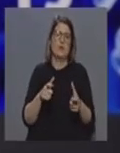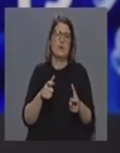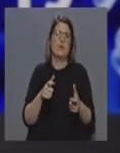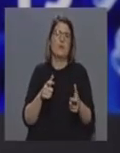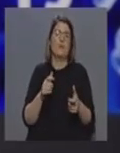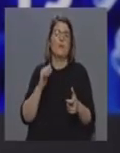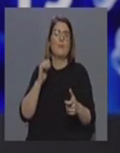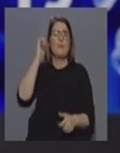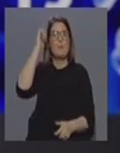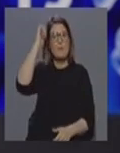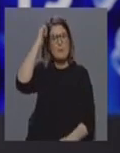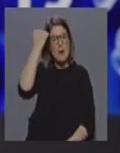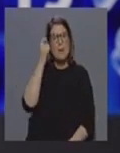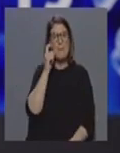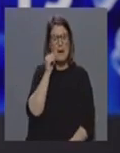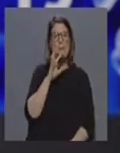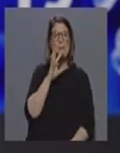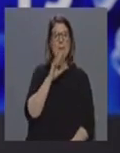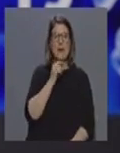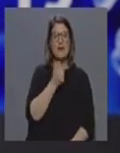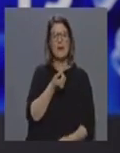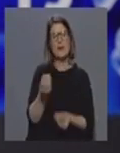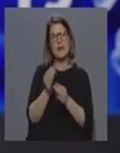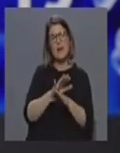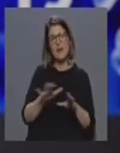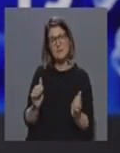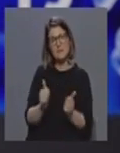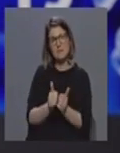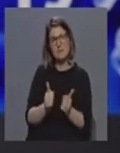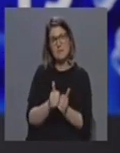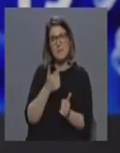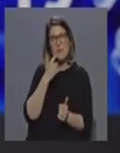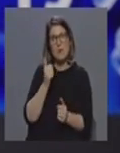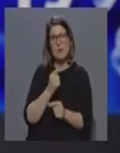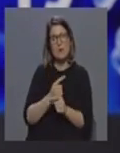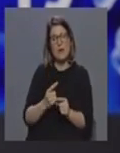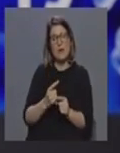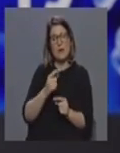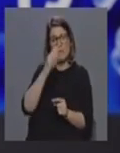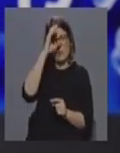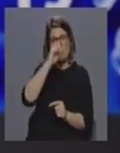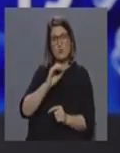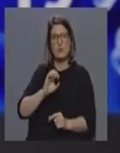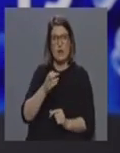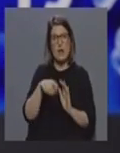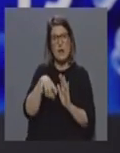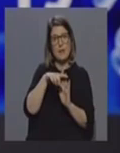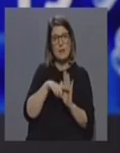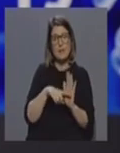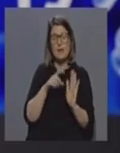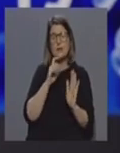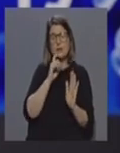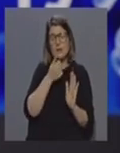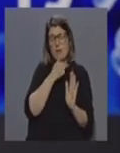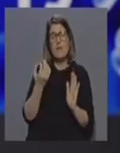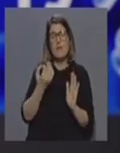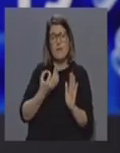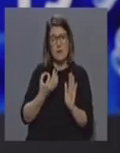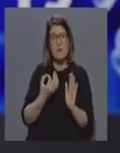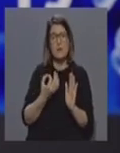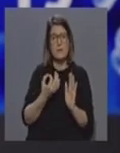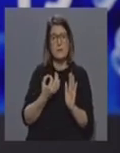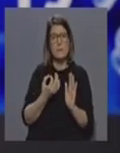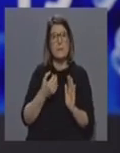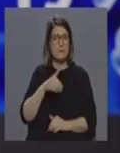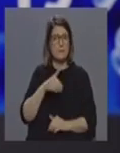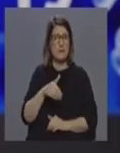prejudicadores que vão ficar com as crenças numa medida que o próprio Governo original anunciou. E, portanto, todos os mecanismos que, entanto, tenham de ser acionados de forma